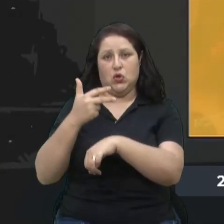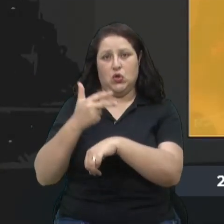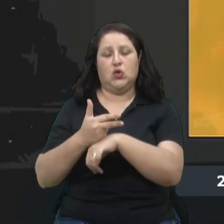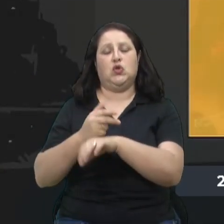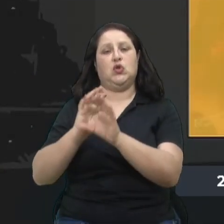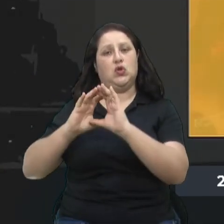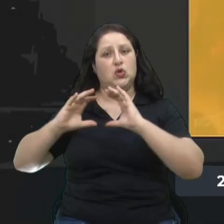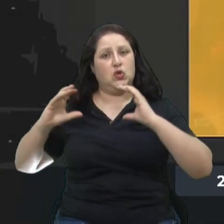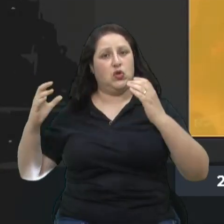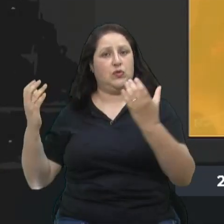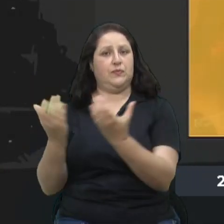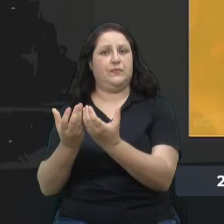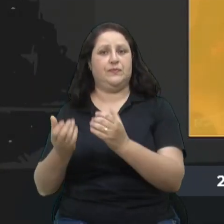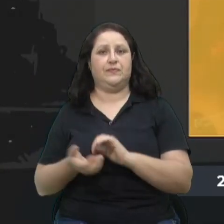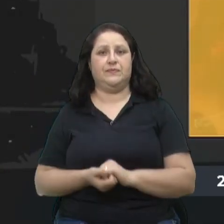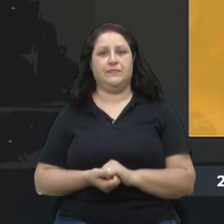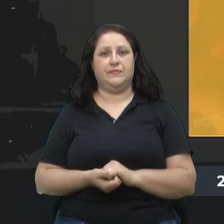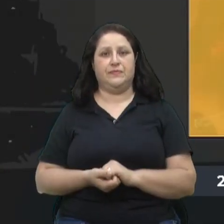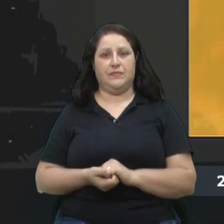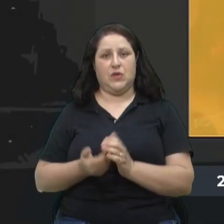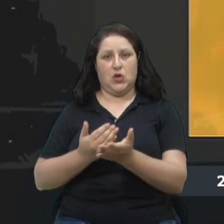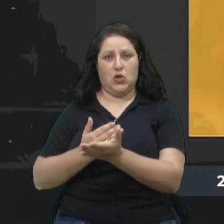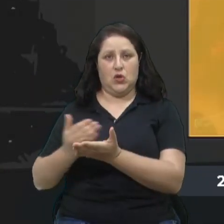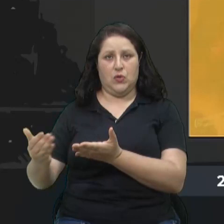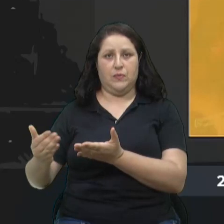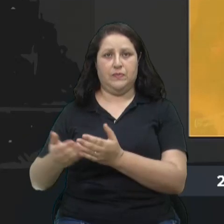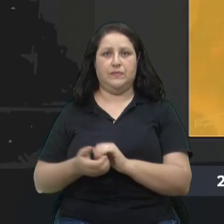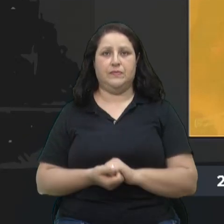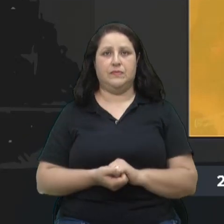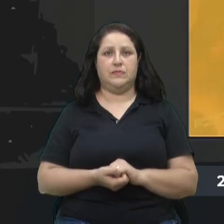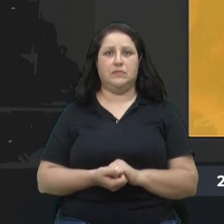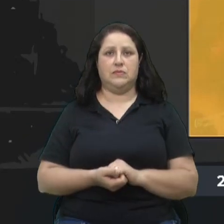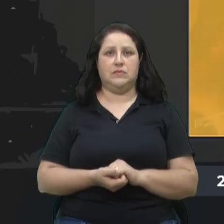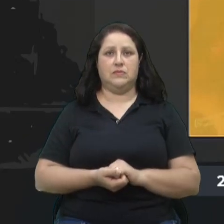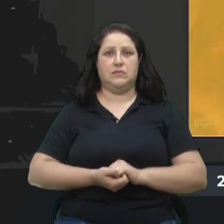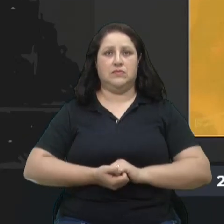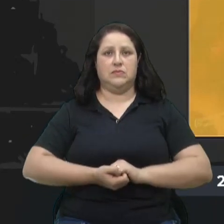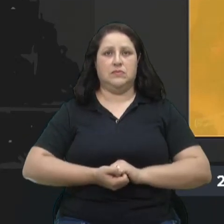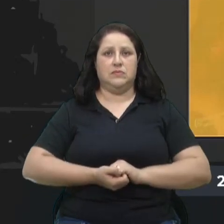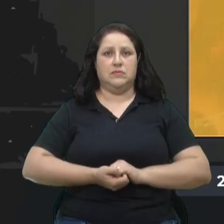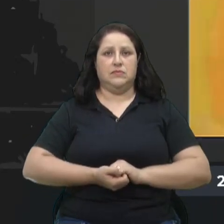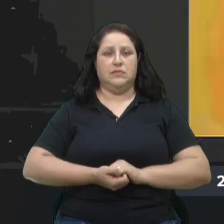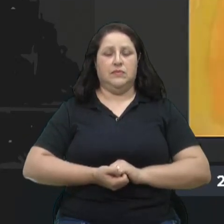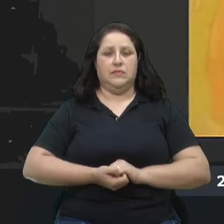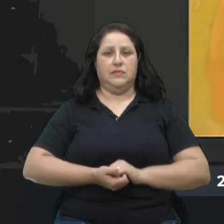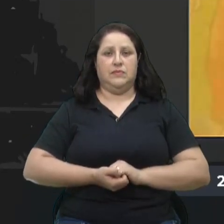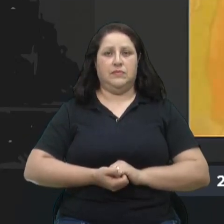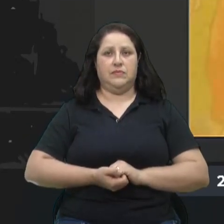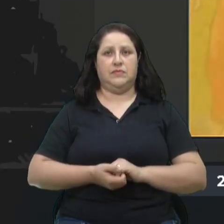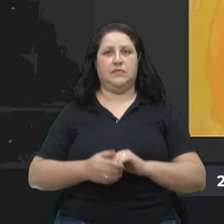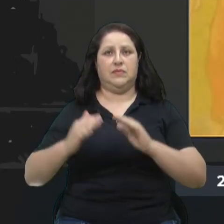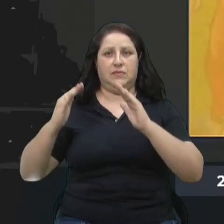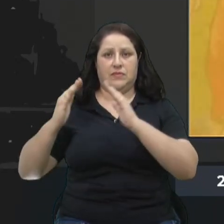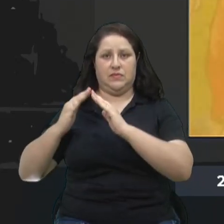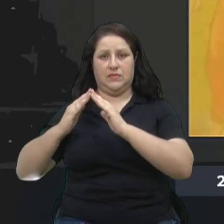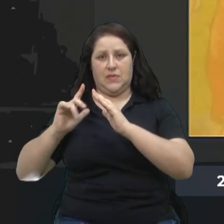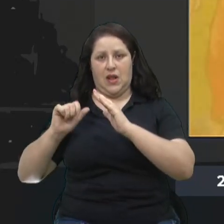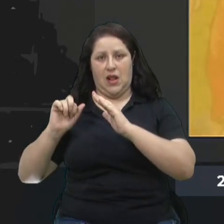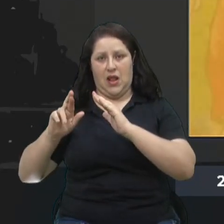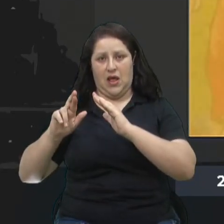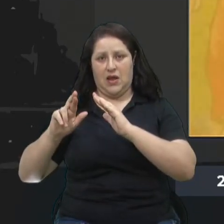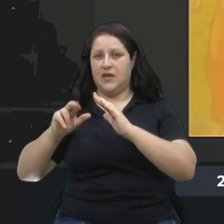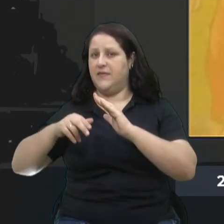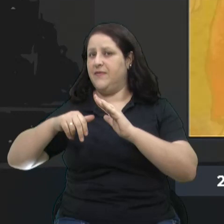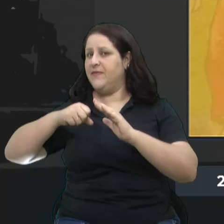comunidades. E começamos essas visitas pelo Lar da Velhice, e aí o